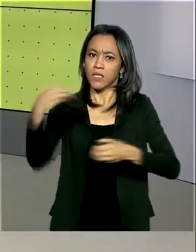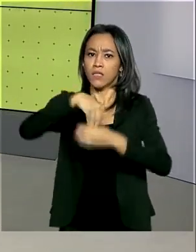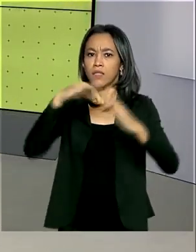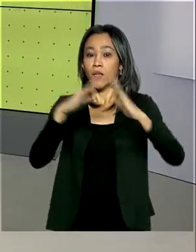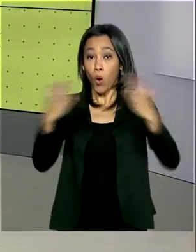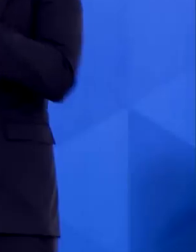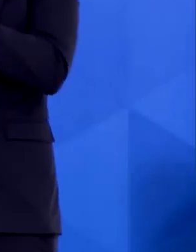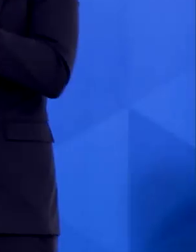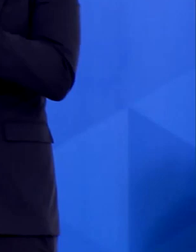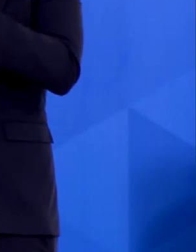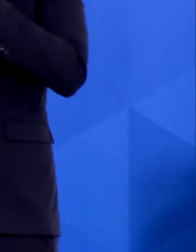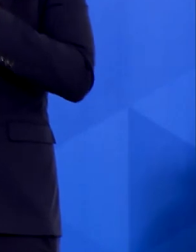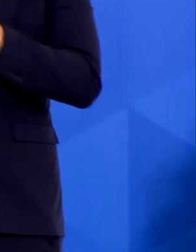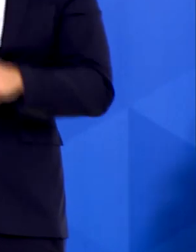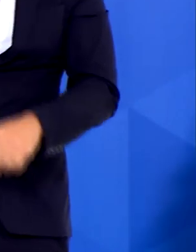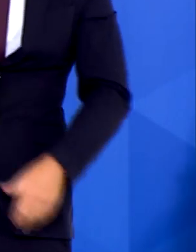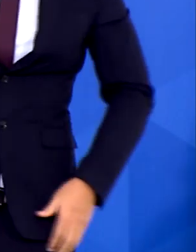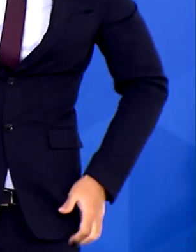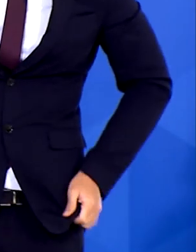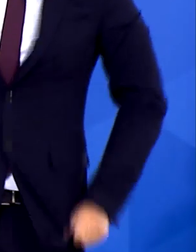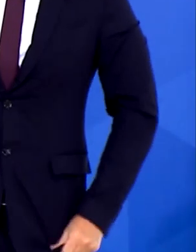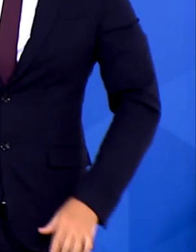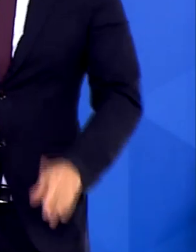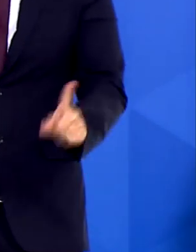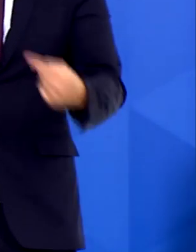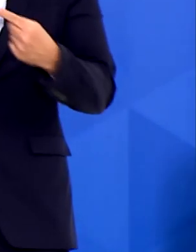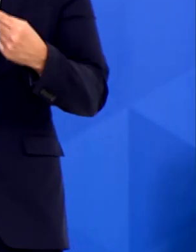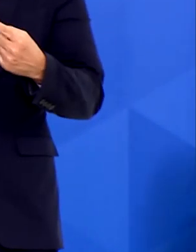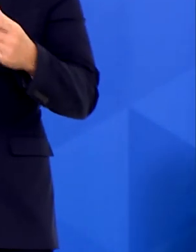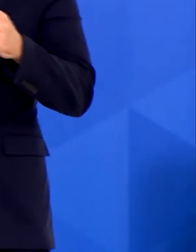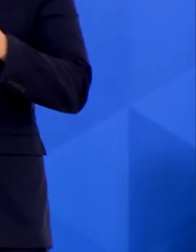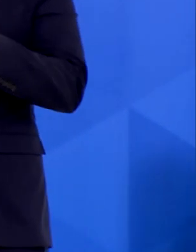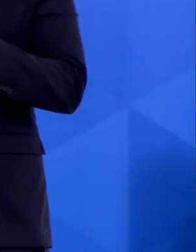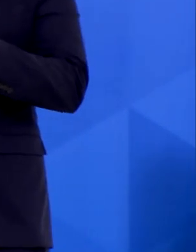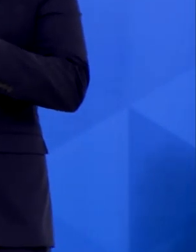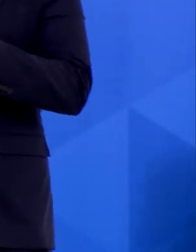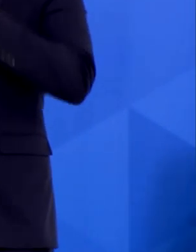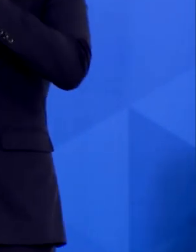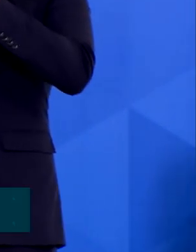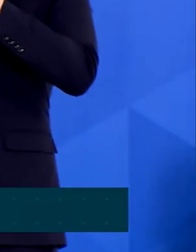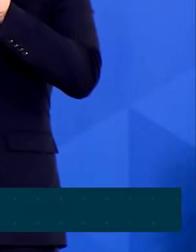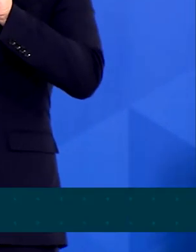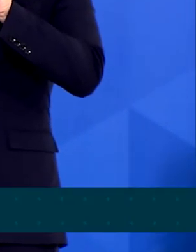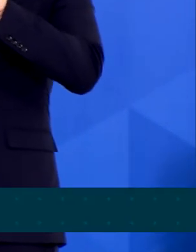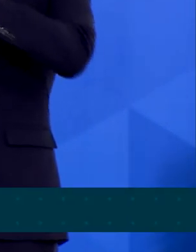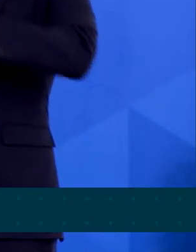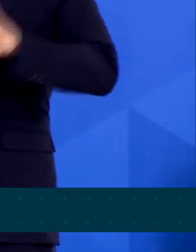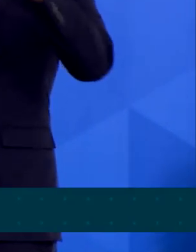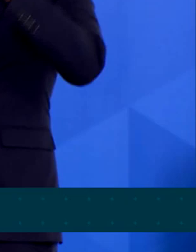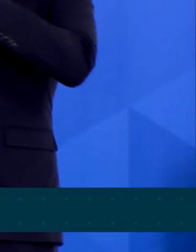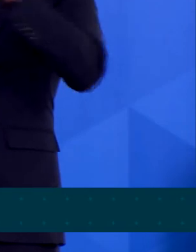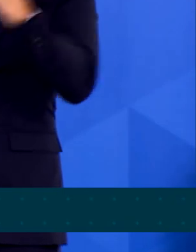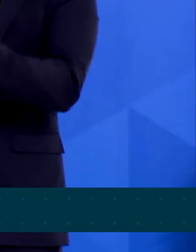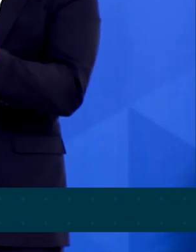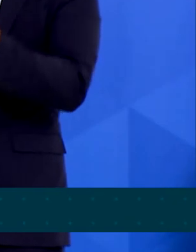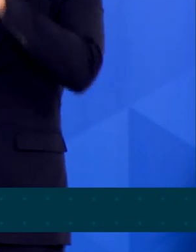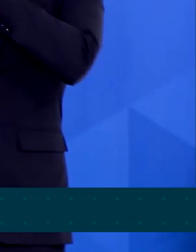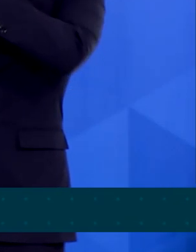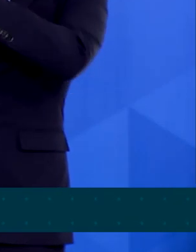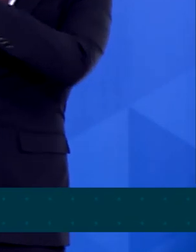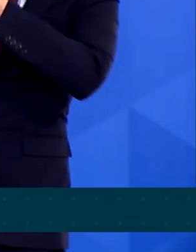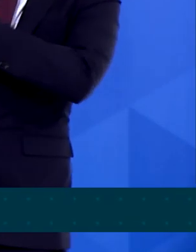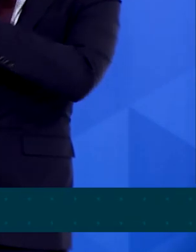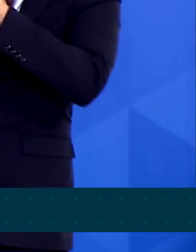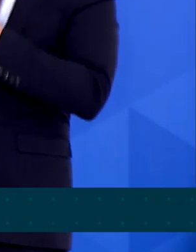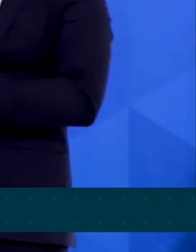hoje. O objetivo da campanha que nós estamos apresentando hoje é despertar nas famílias e em toda a sociedade urgência